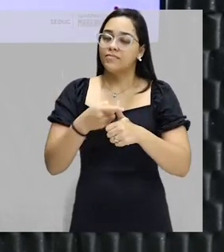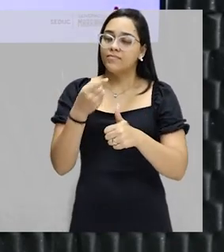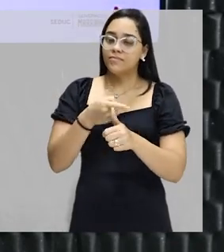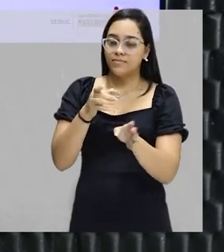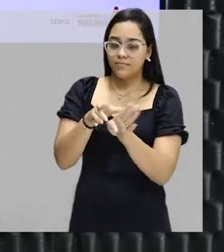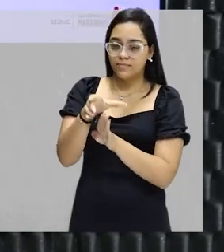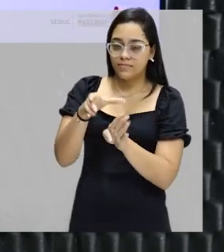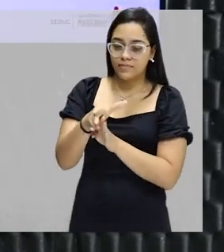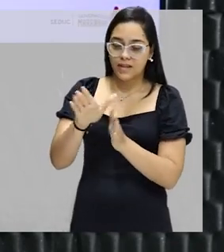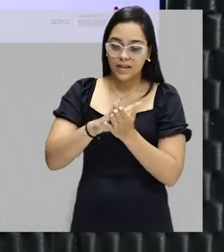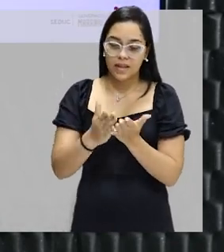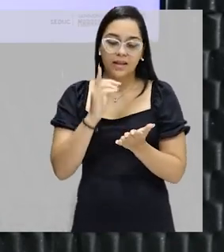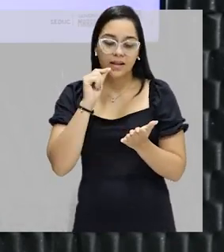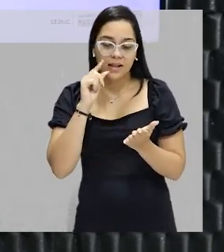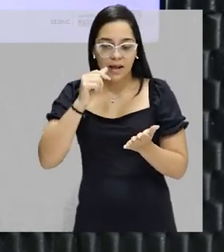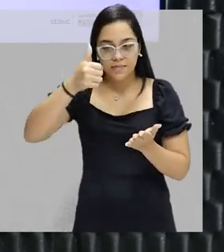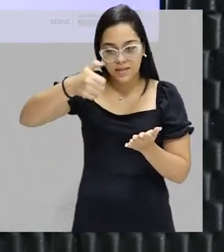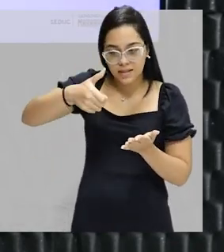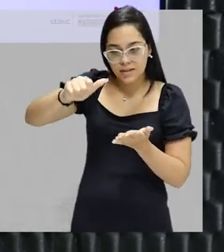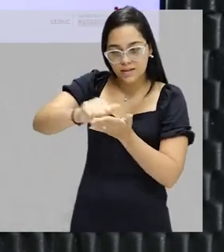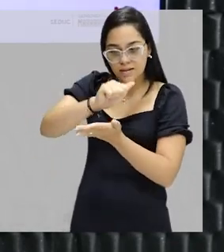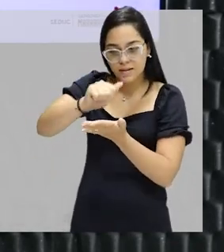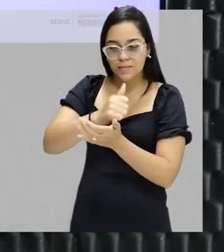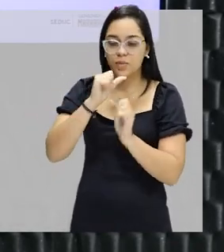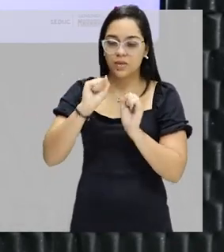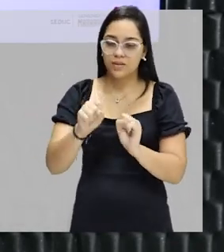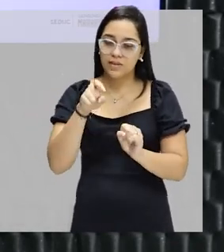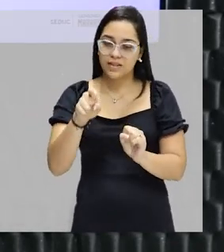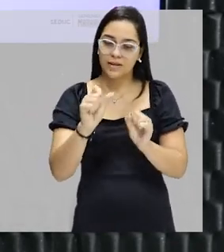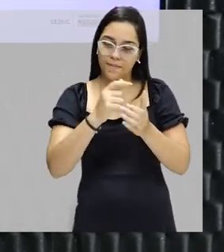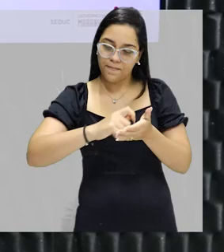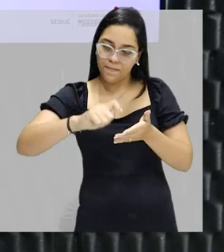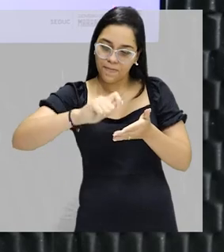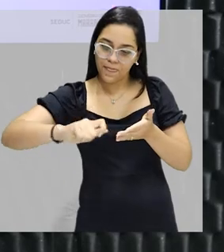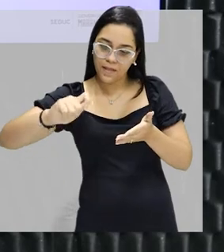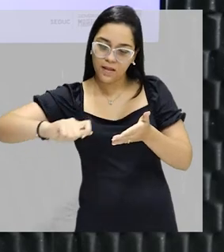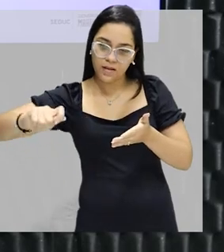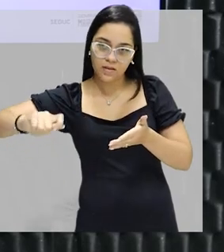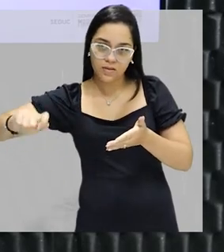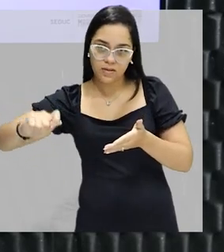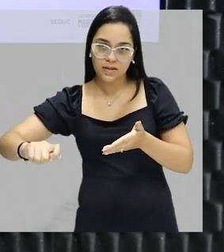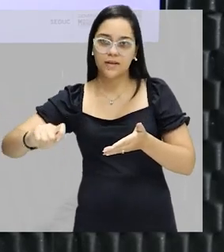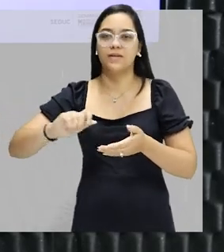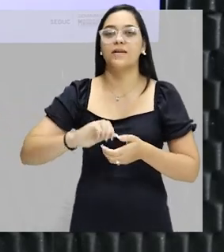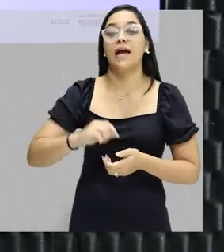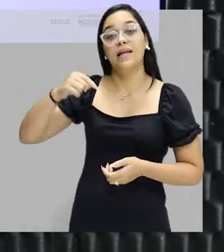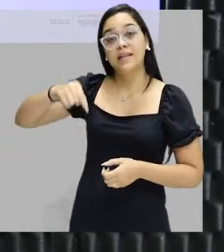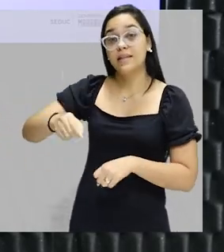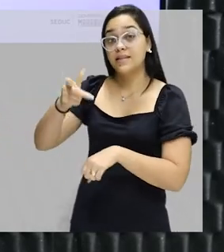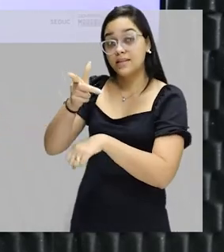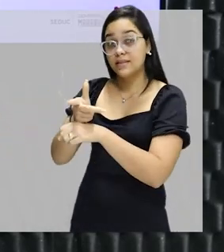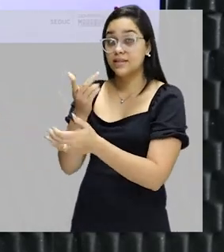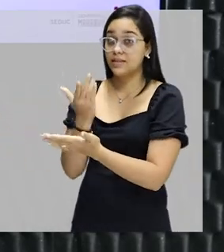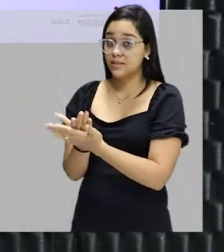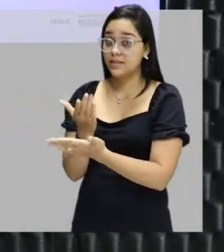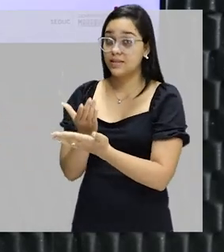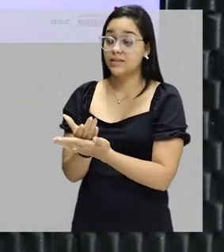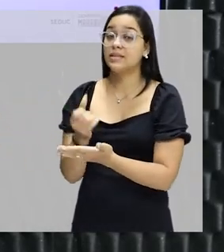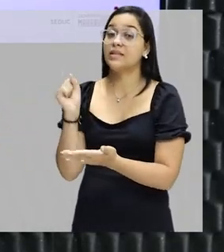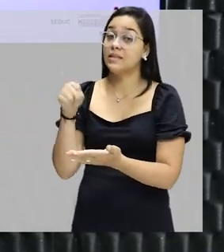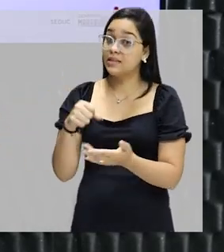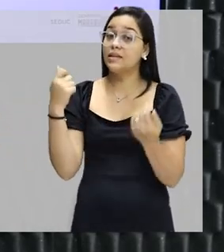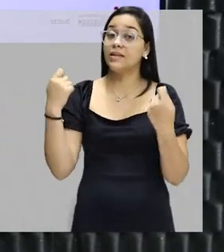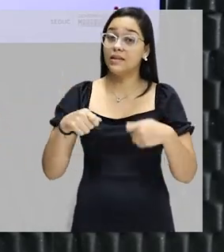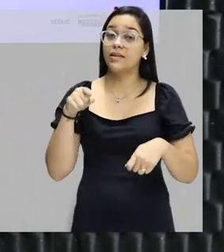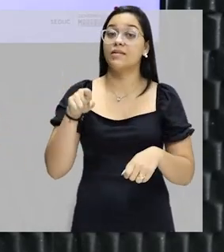dica, caderno, lápis, caneta, borracha, para fazer as devidas anotações ao longo do vídeo. Nesse vídeo em particular, vai ser